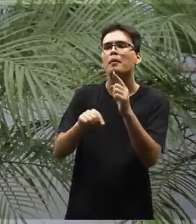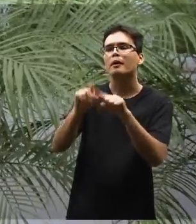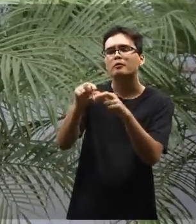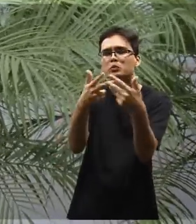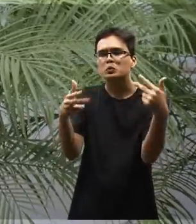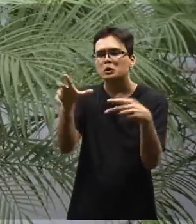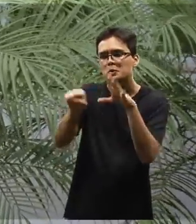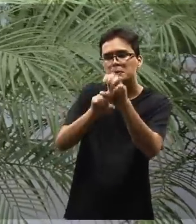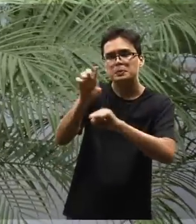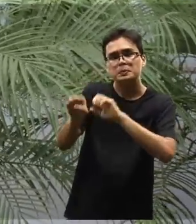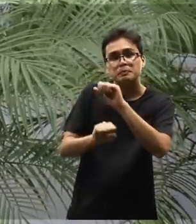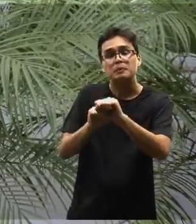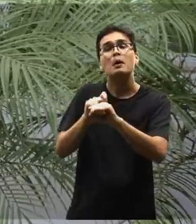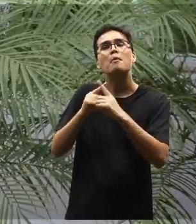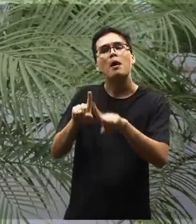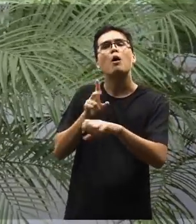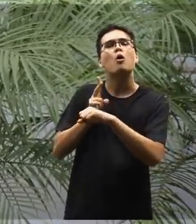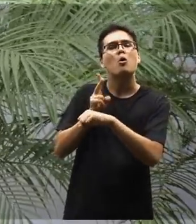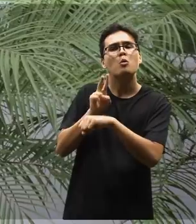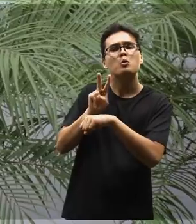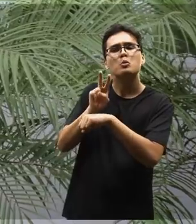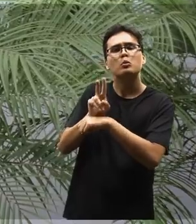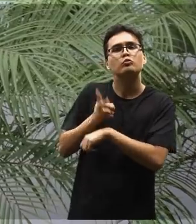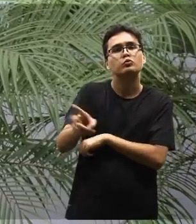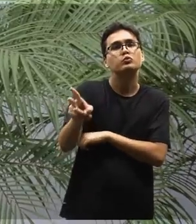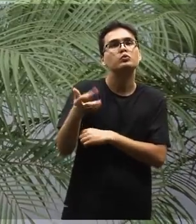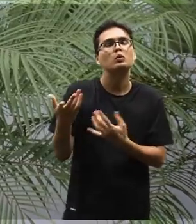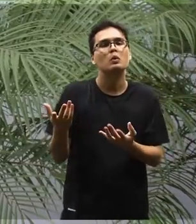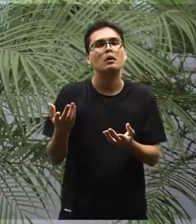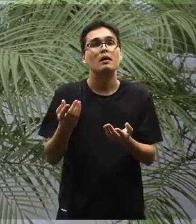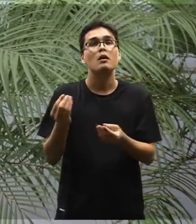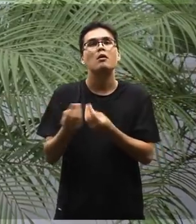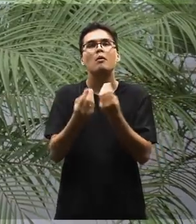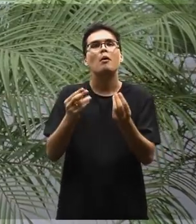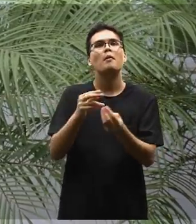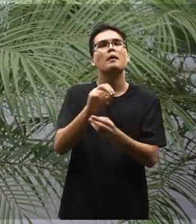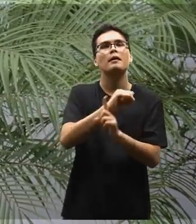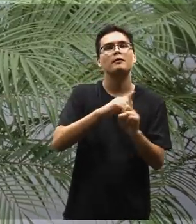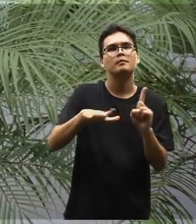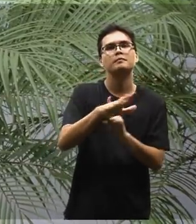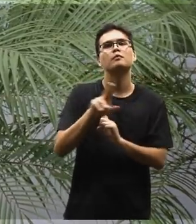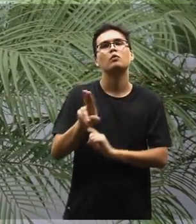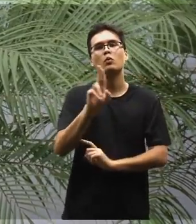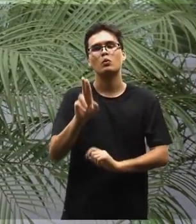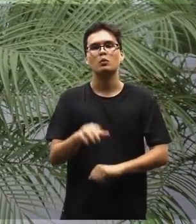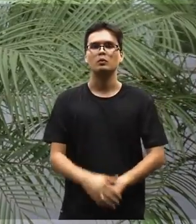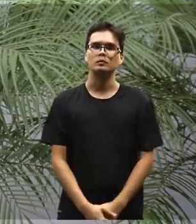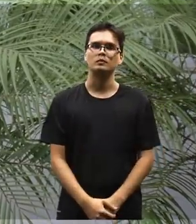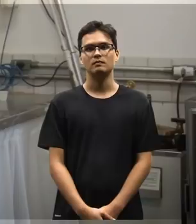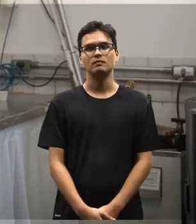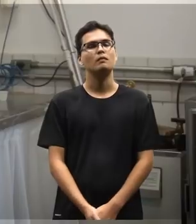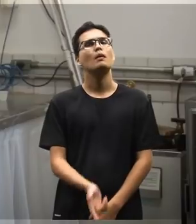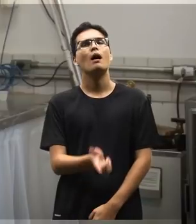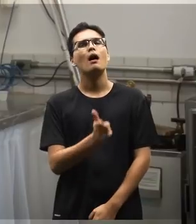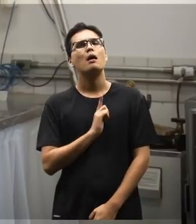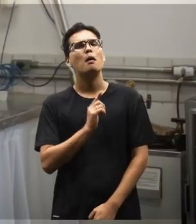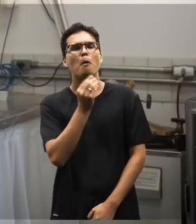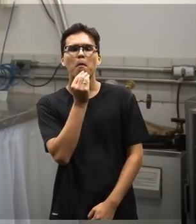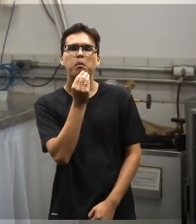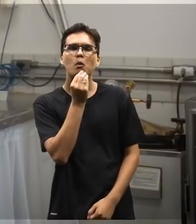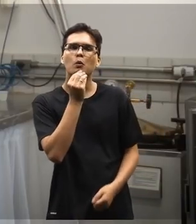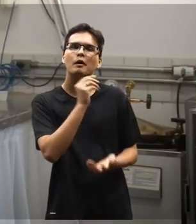como os recursos genéticos dessa floresta podem ser conservados, e isso como é utilizado no dia a dia pela humanidade. Nós temos